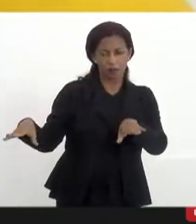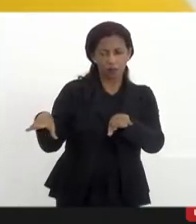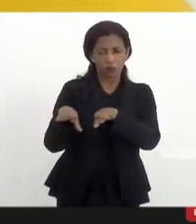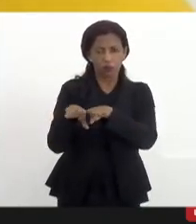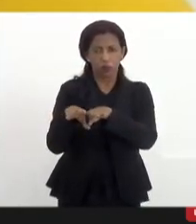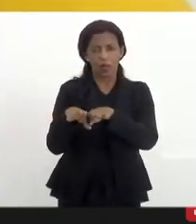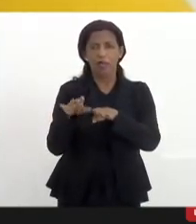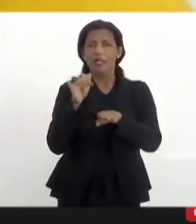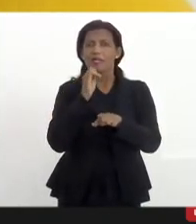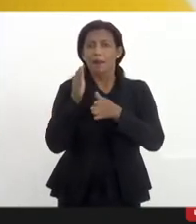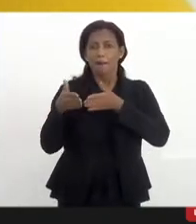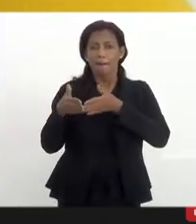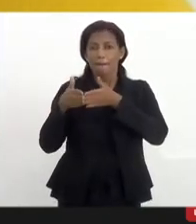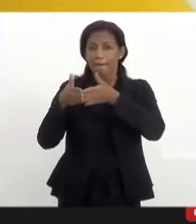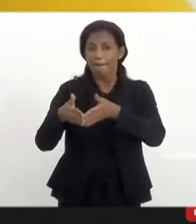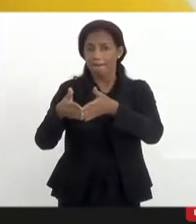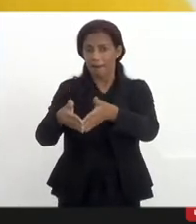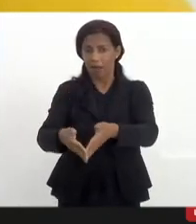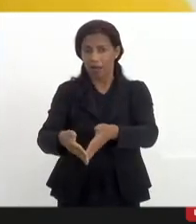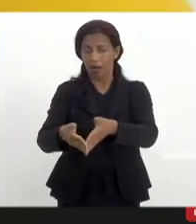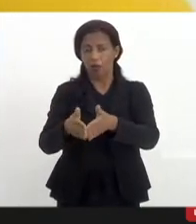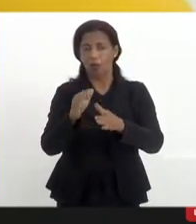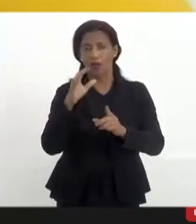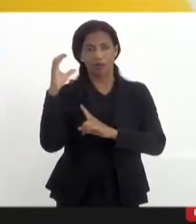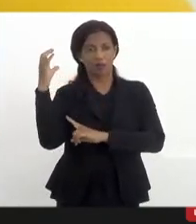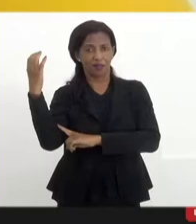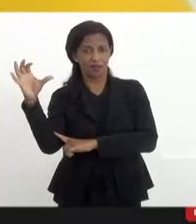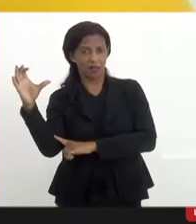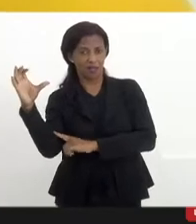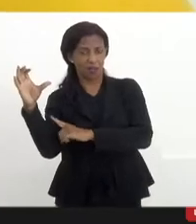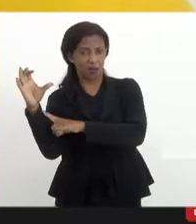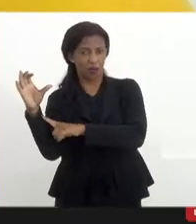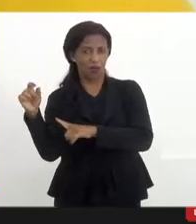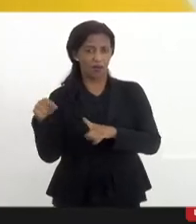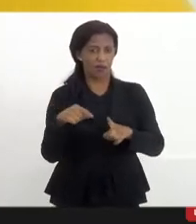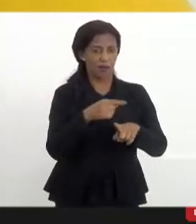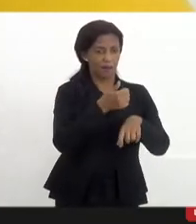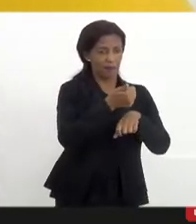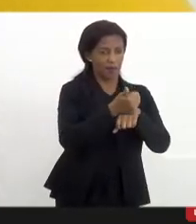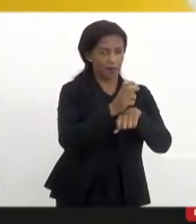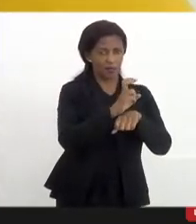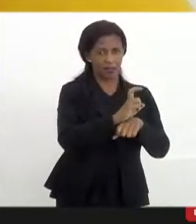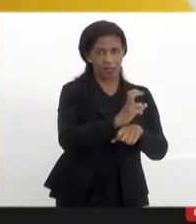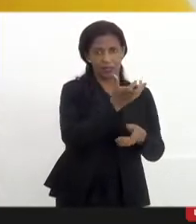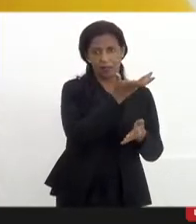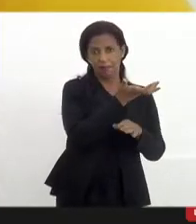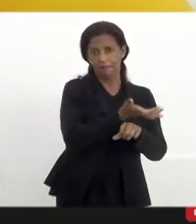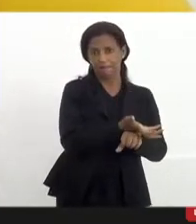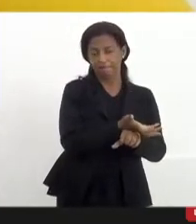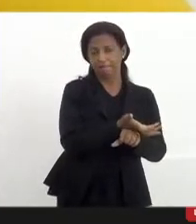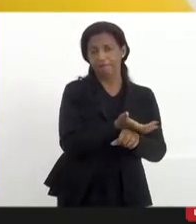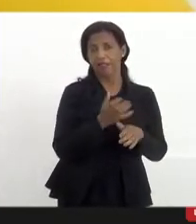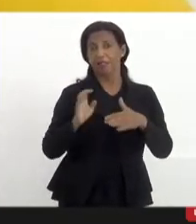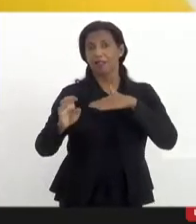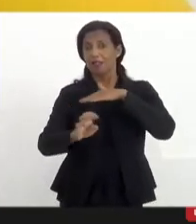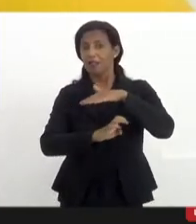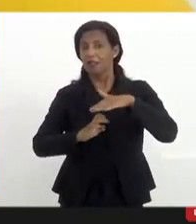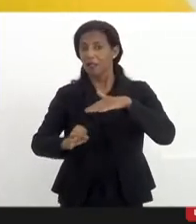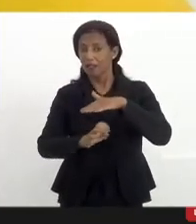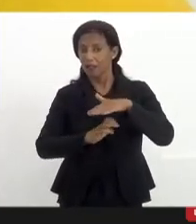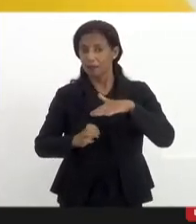Niterói e Charitas em Niterói e a Passa 15 e a concessionária desrespeitável e com a atuação da